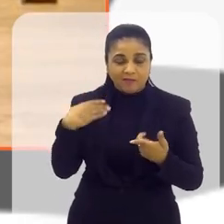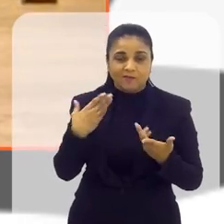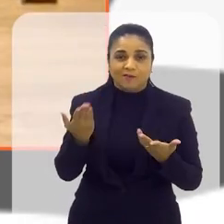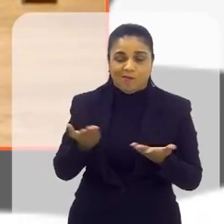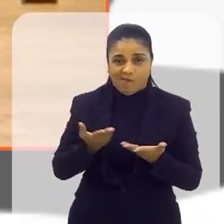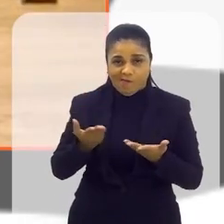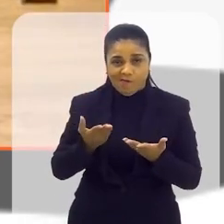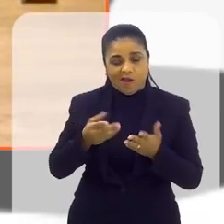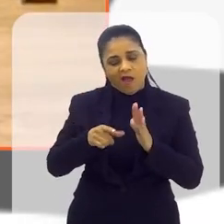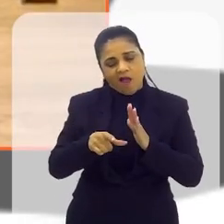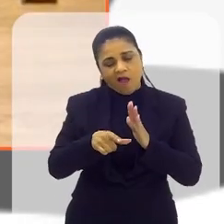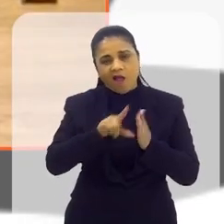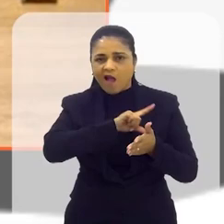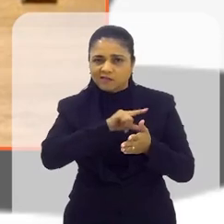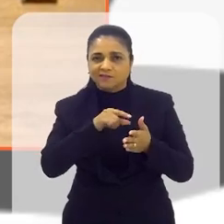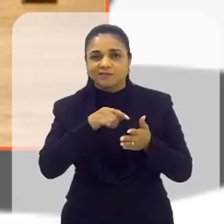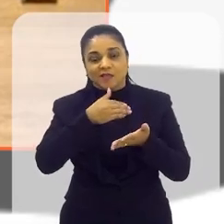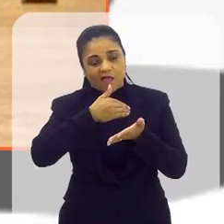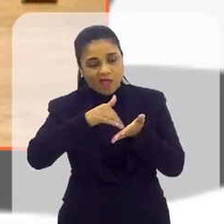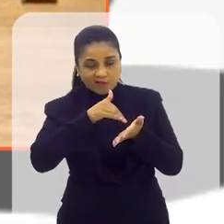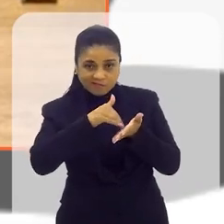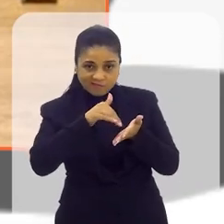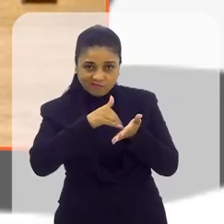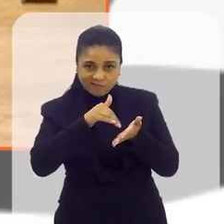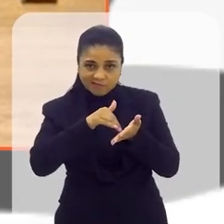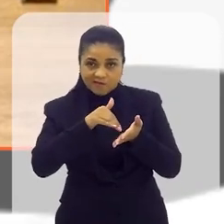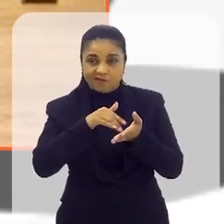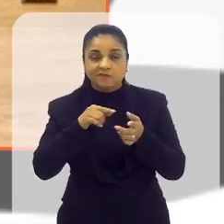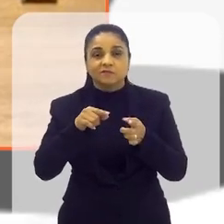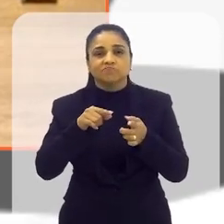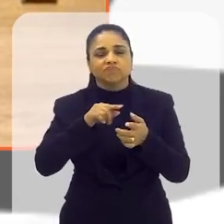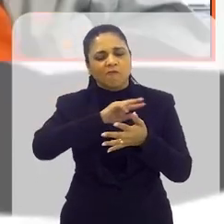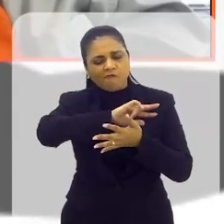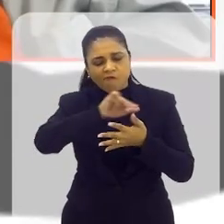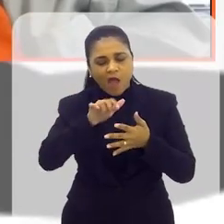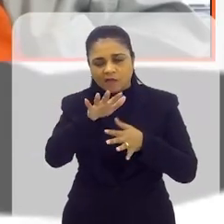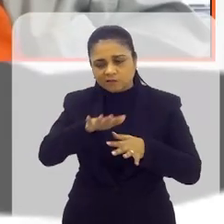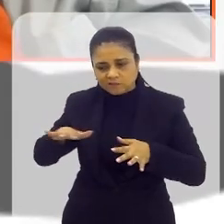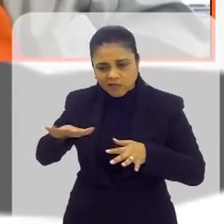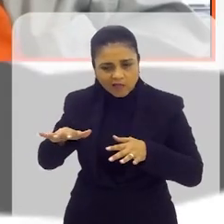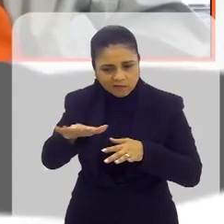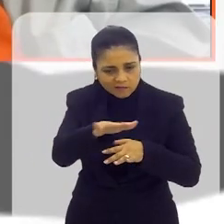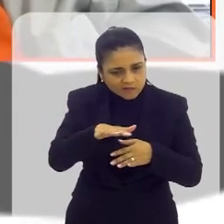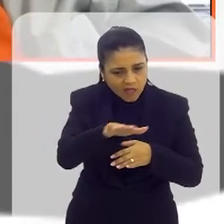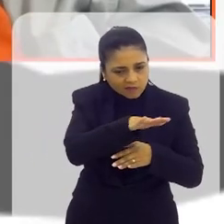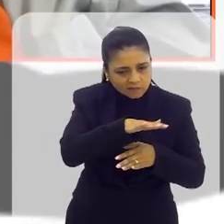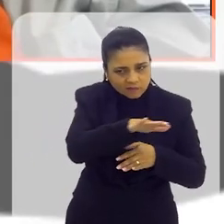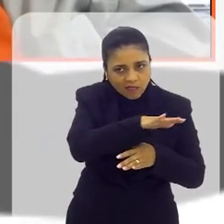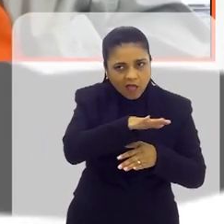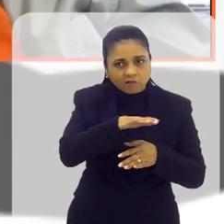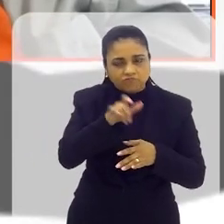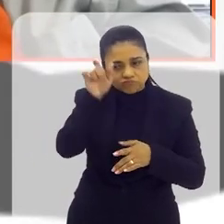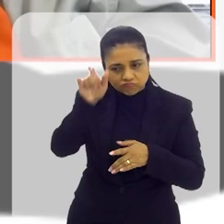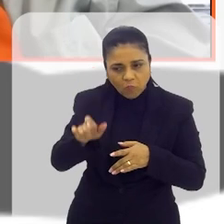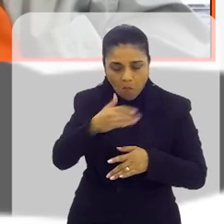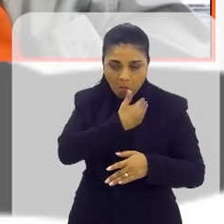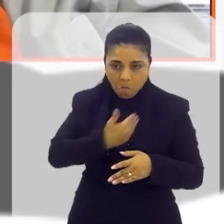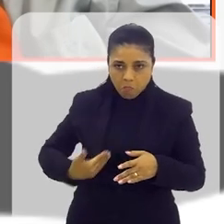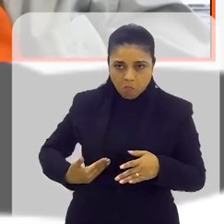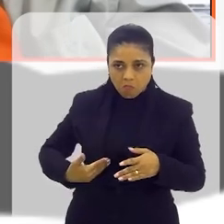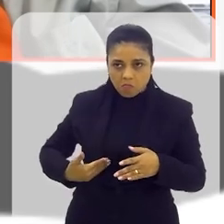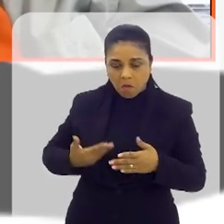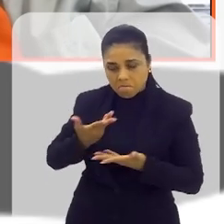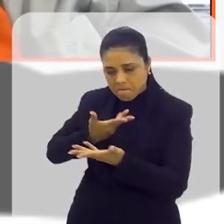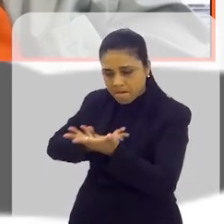mandato, quer dizer, agora o mandato, mas antes, quando o senhor era secretário, o senhor abarca várias áreas, sempre como um homem